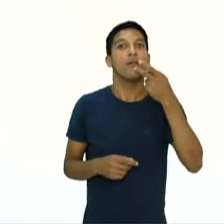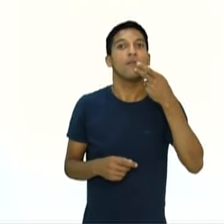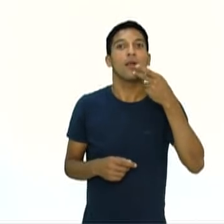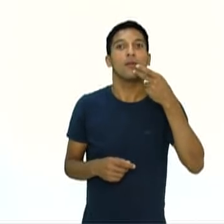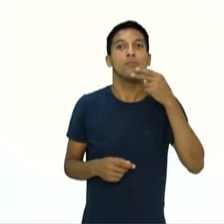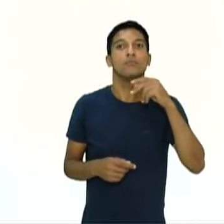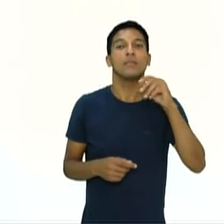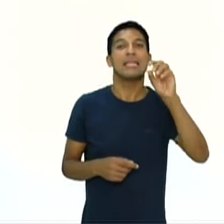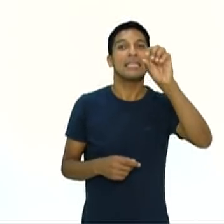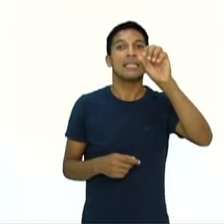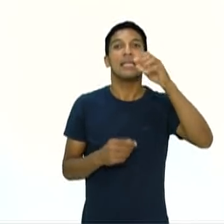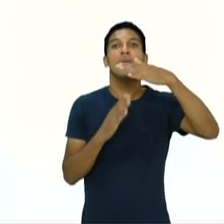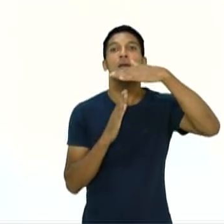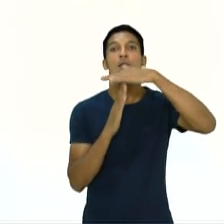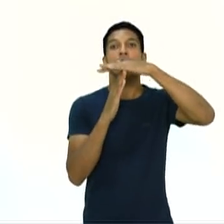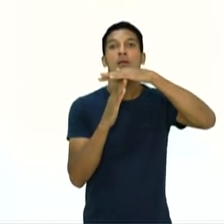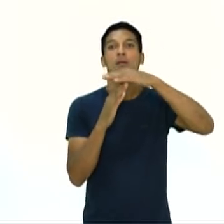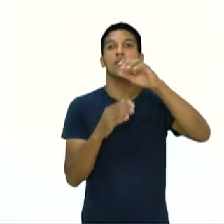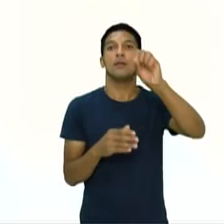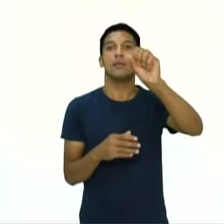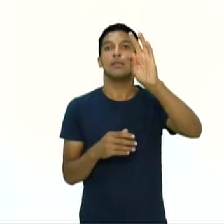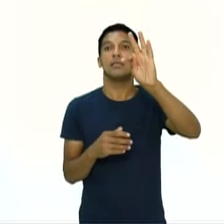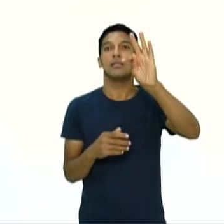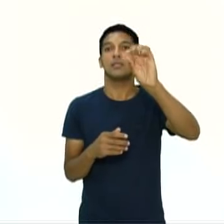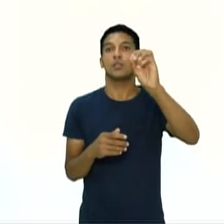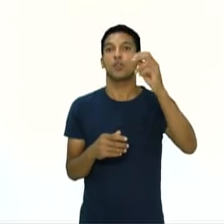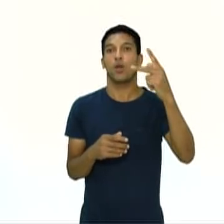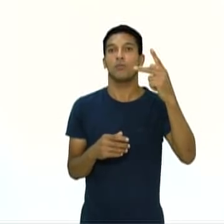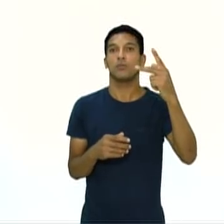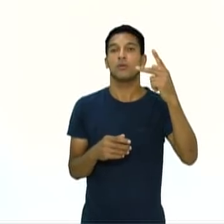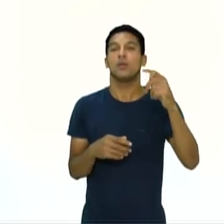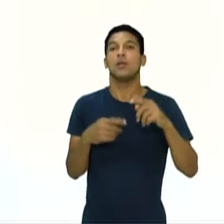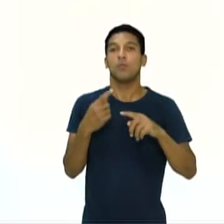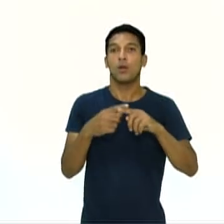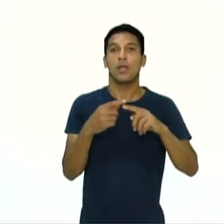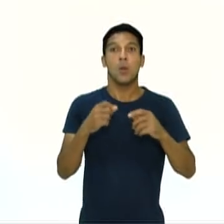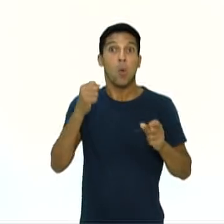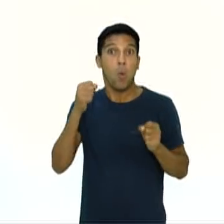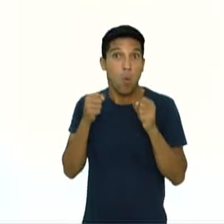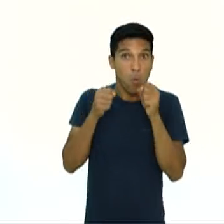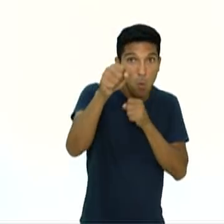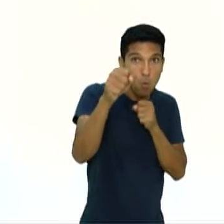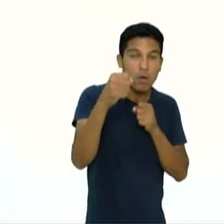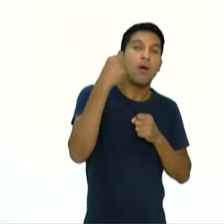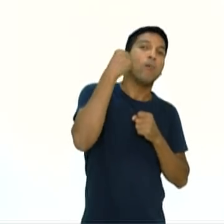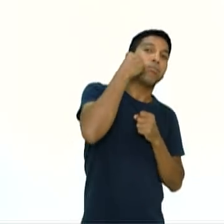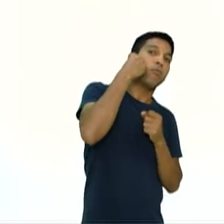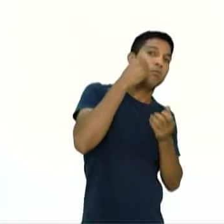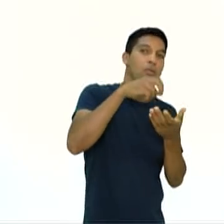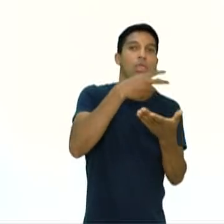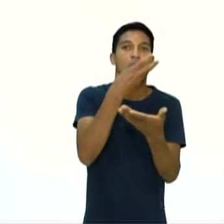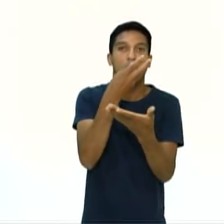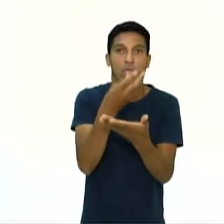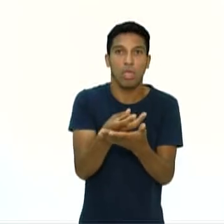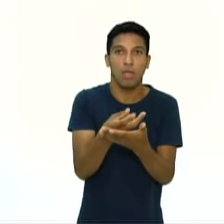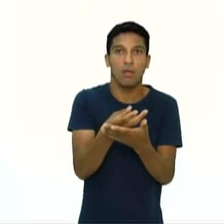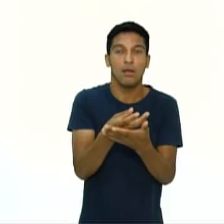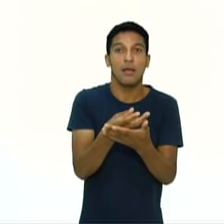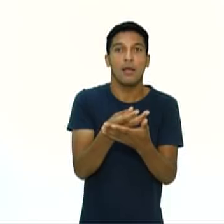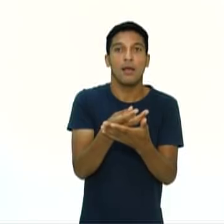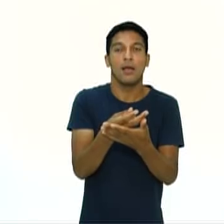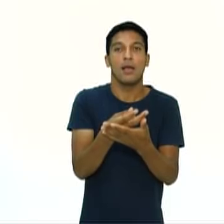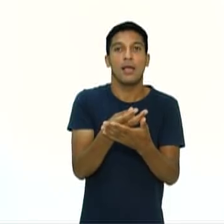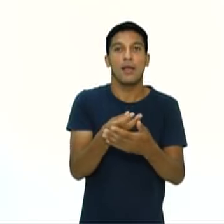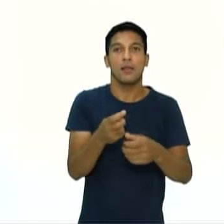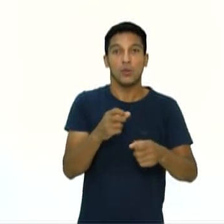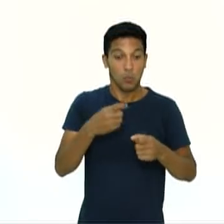Se eu acertei um golpe, ou fui acertado e acabei caindo no ringue, a luta para. O